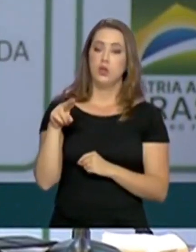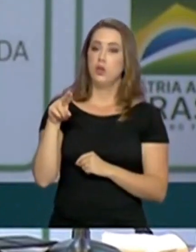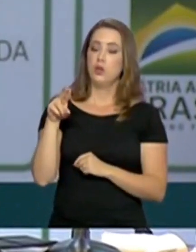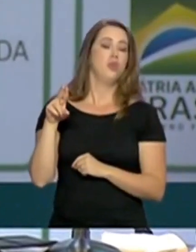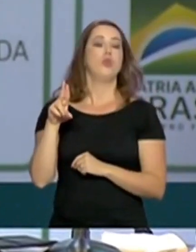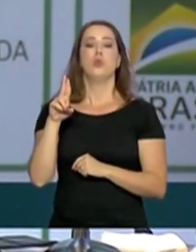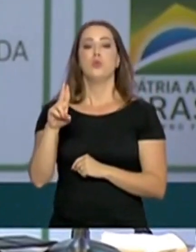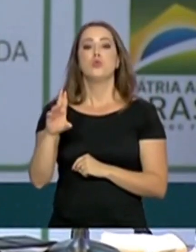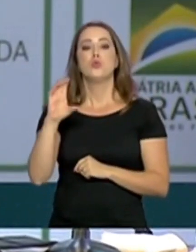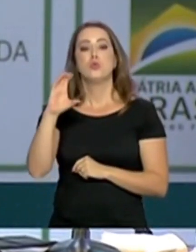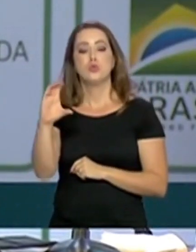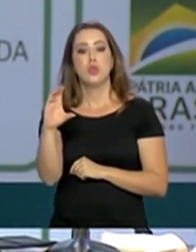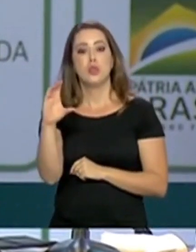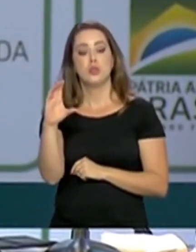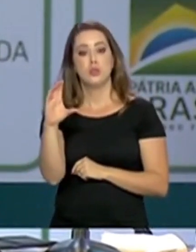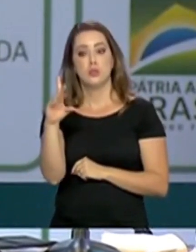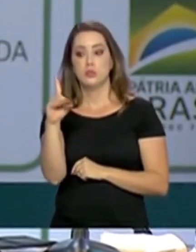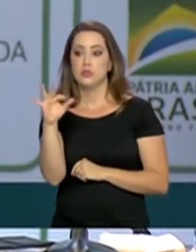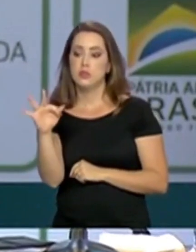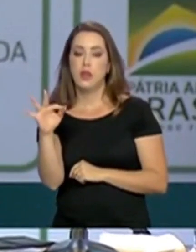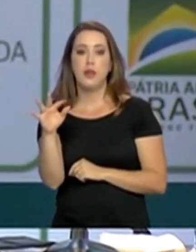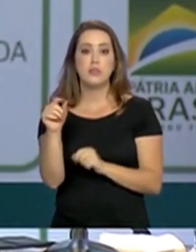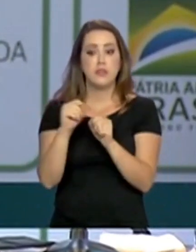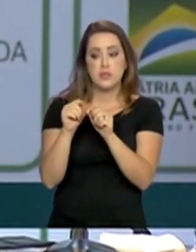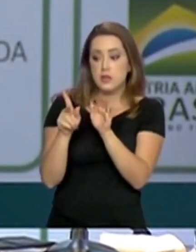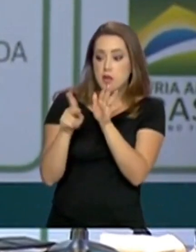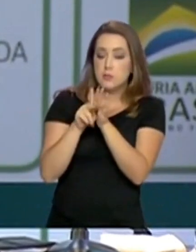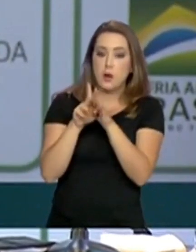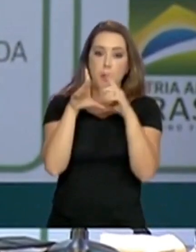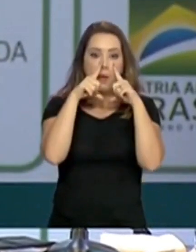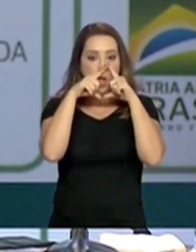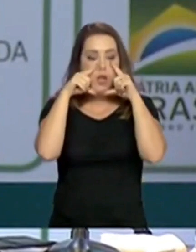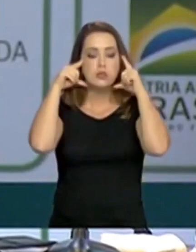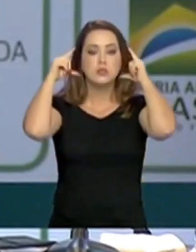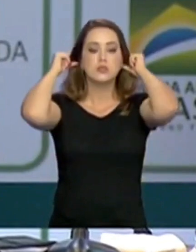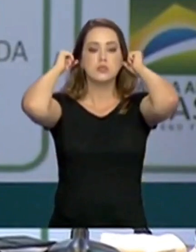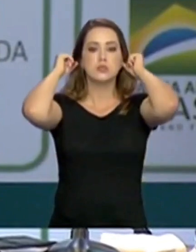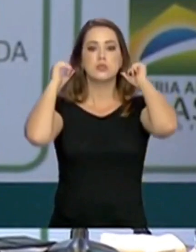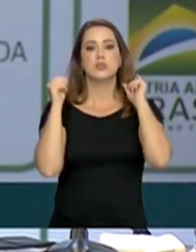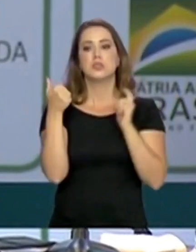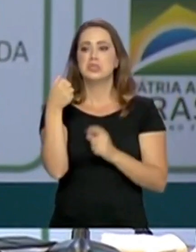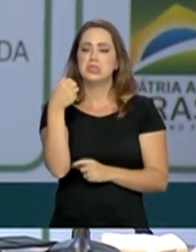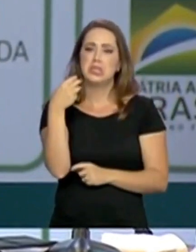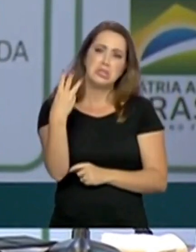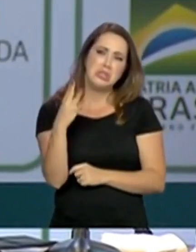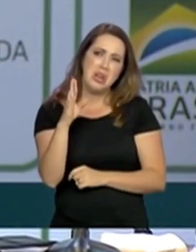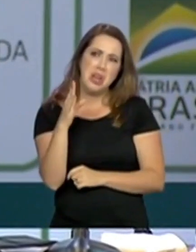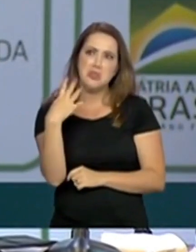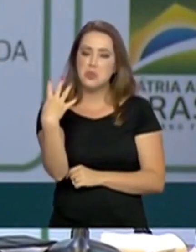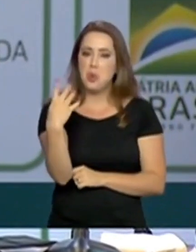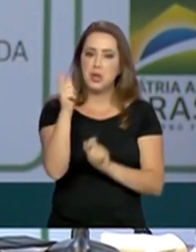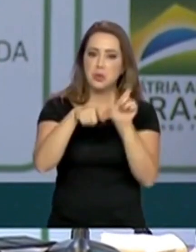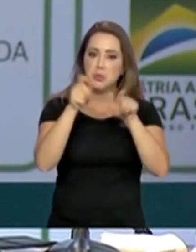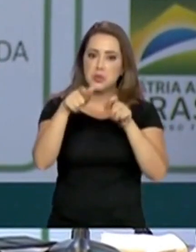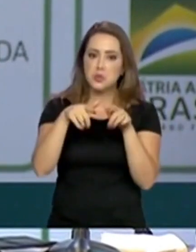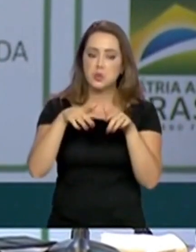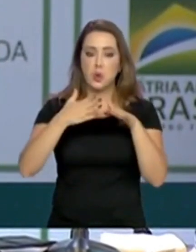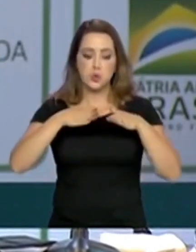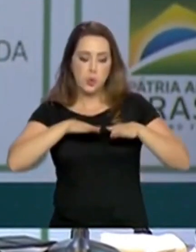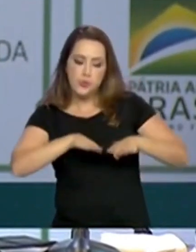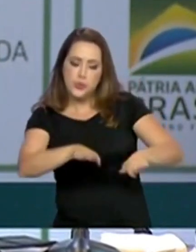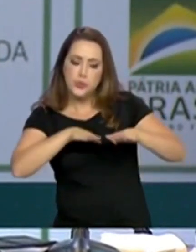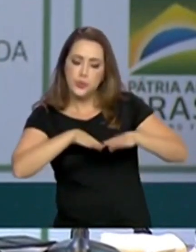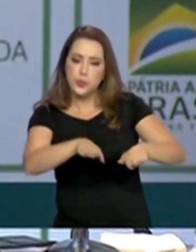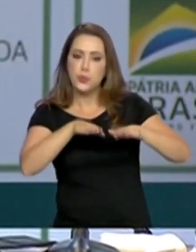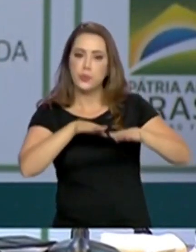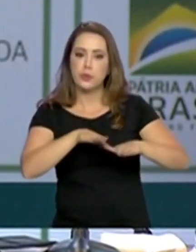Cardiologia do Distrito Federal está produzindo as suas máscaras. Colocou três ou quatro pessoas com máquinas de costura